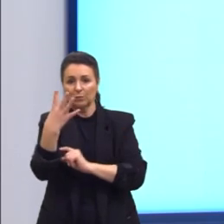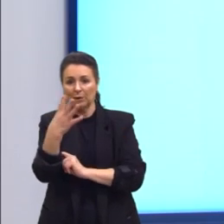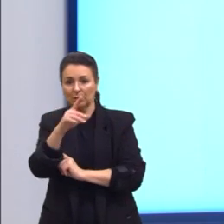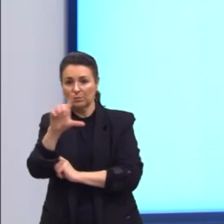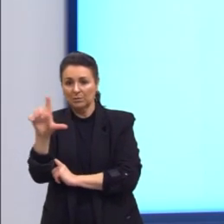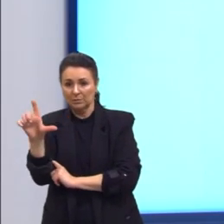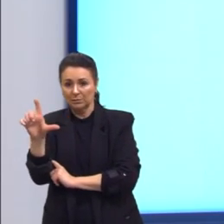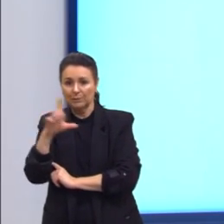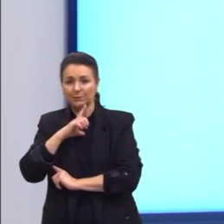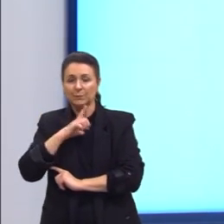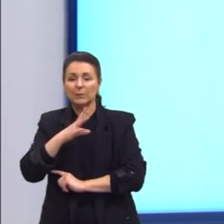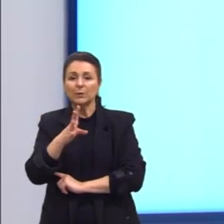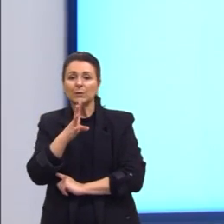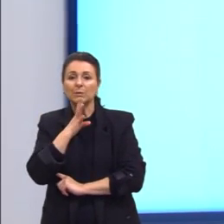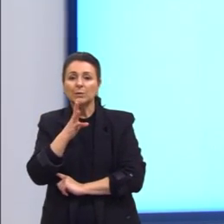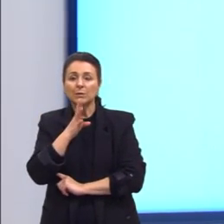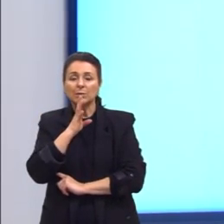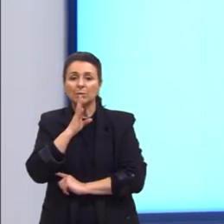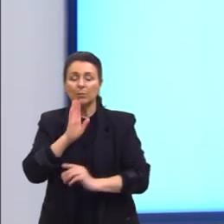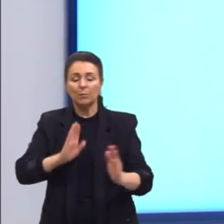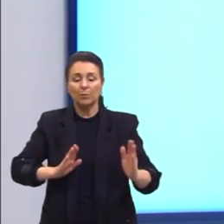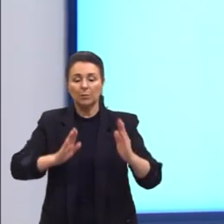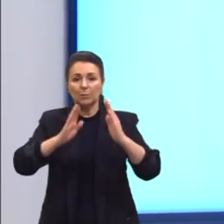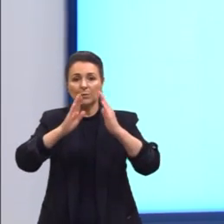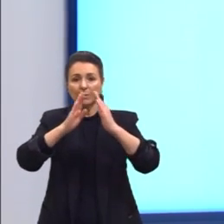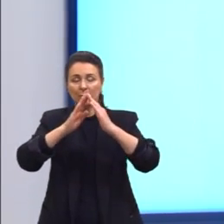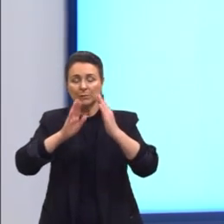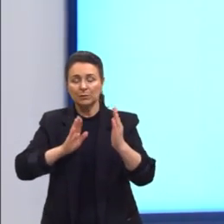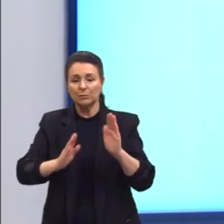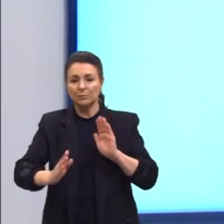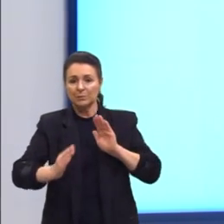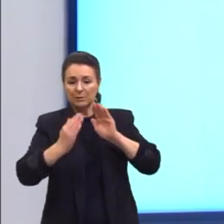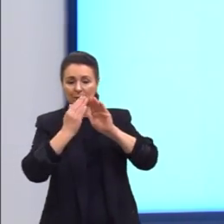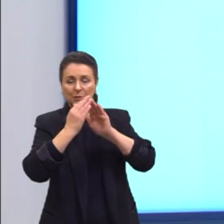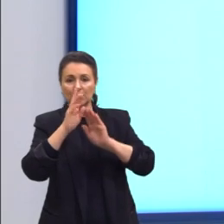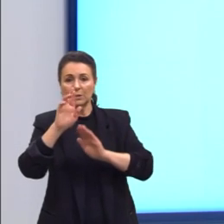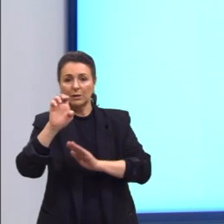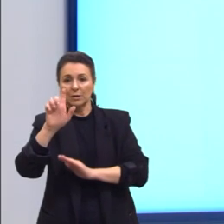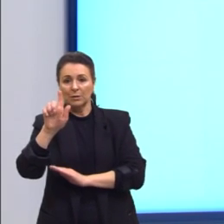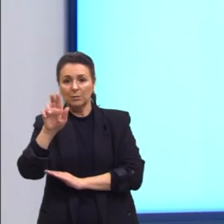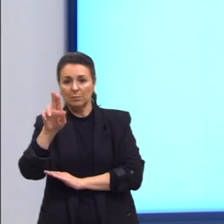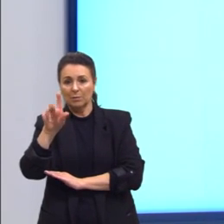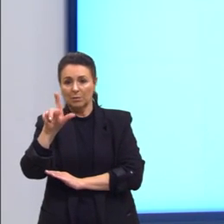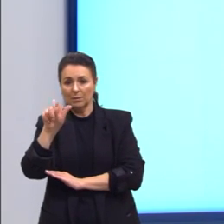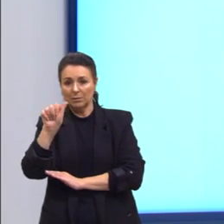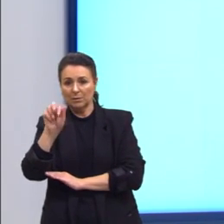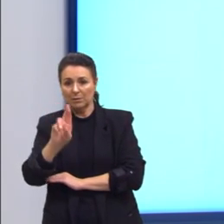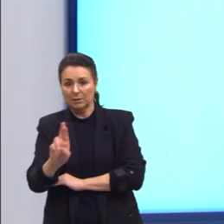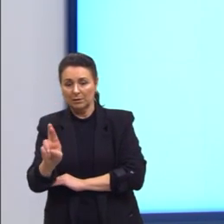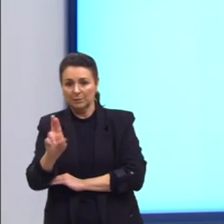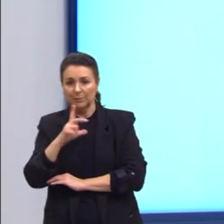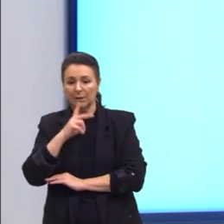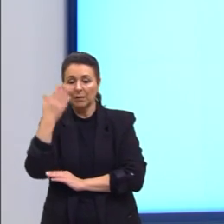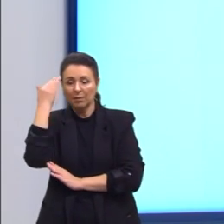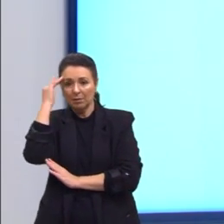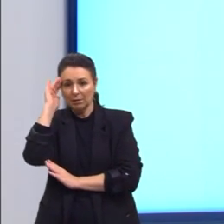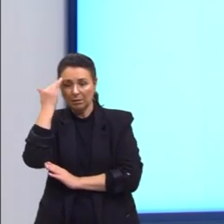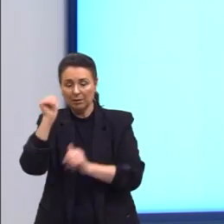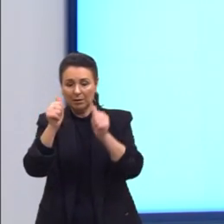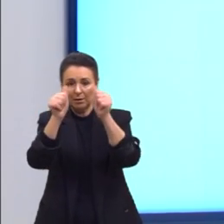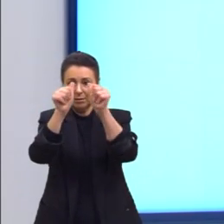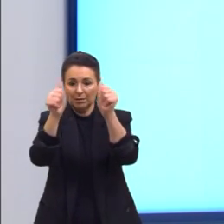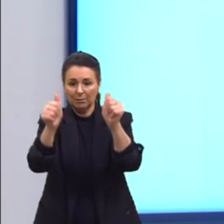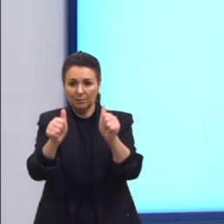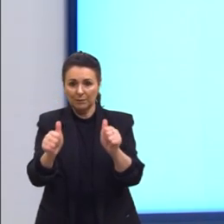também é conhecido como pirâmide regular. Então, aqui na imagem, para a gente entender, nós